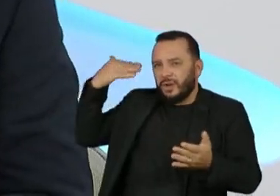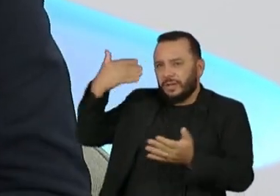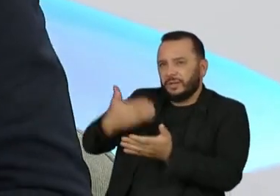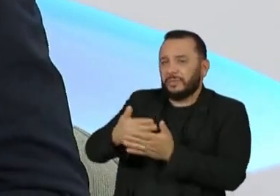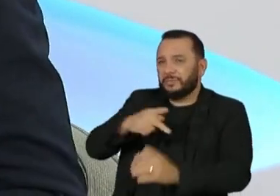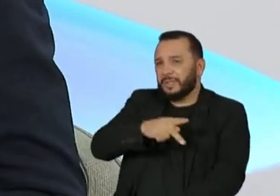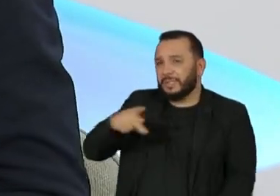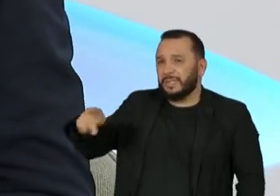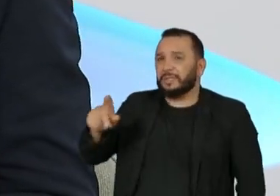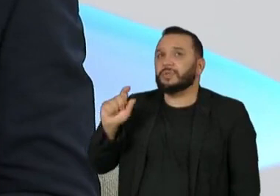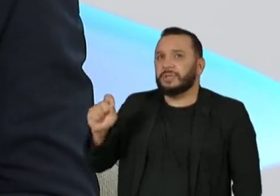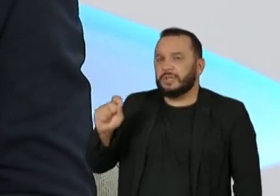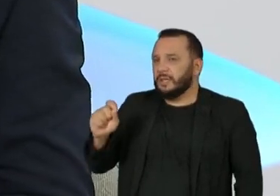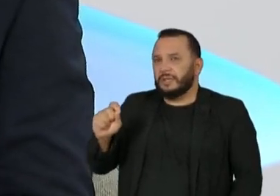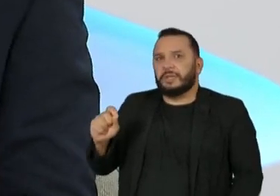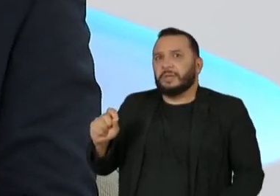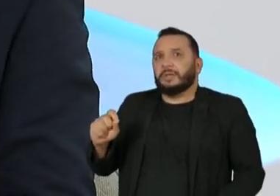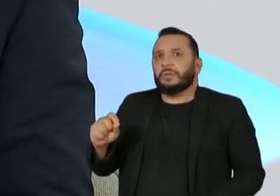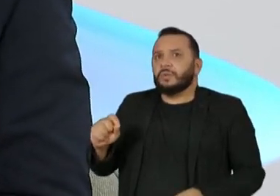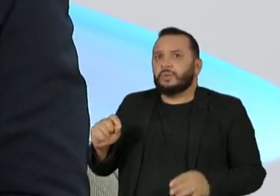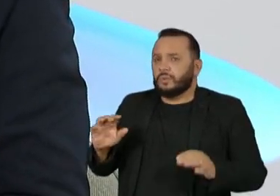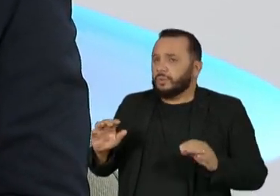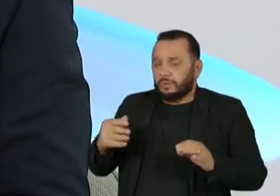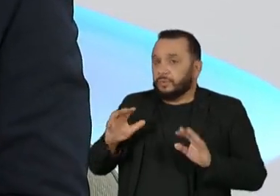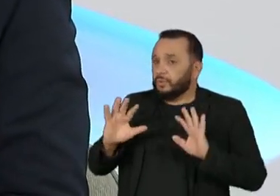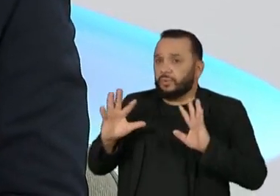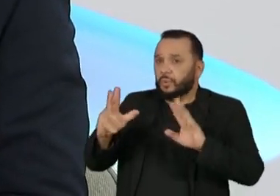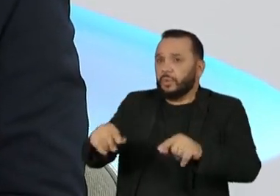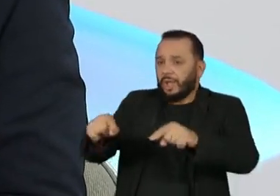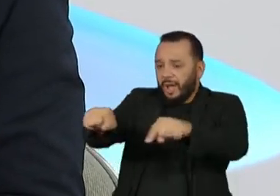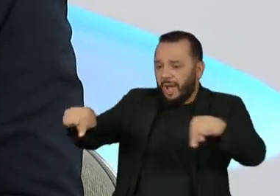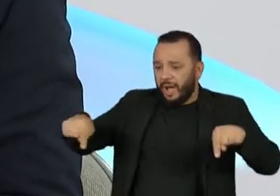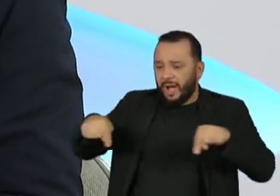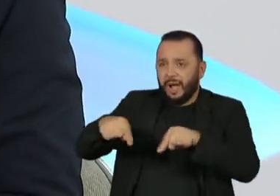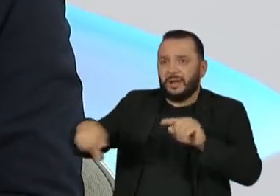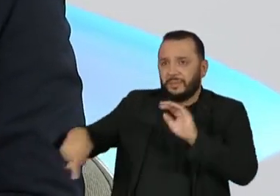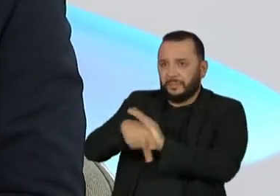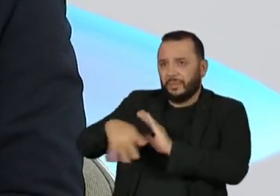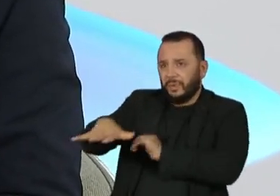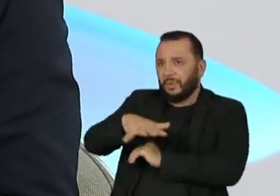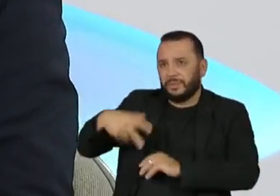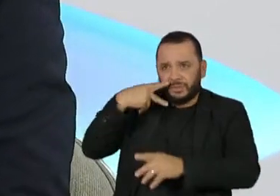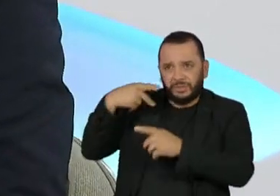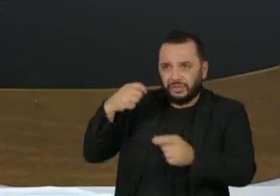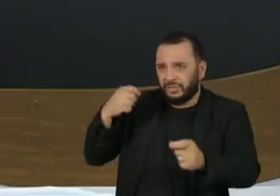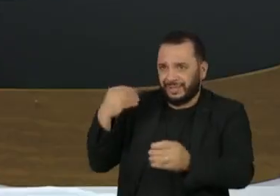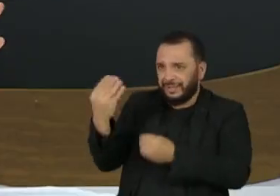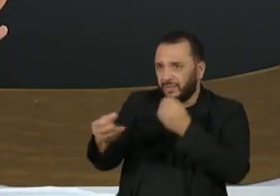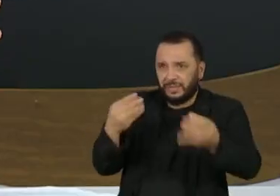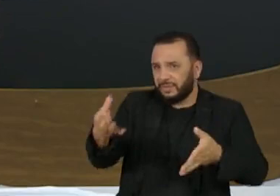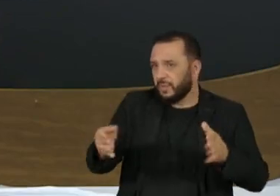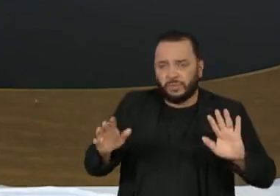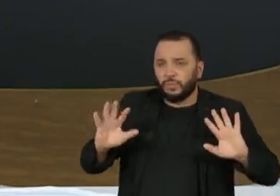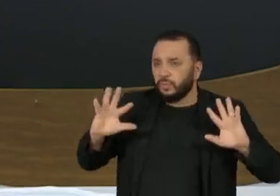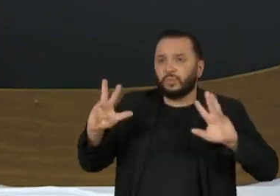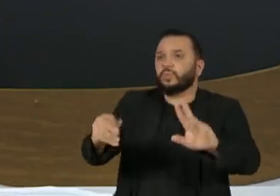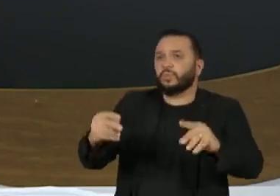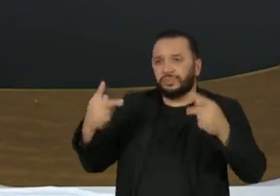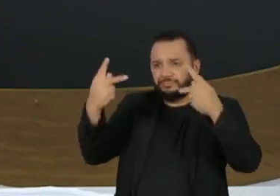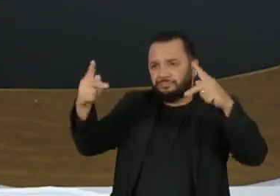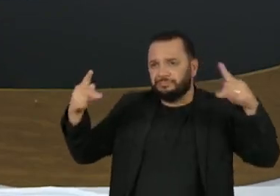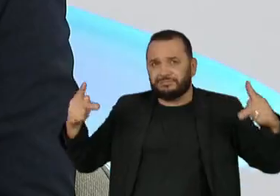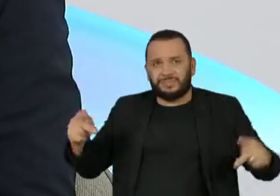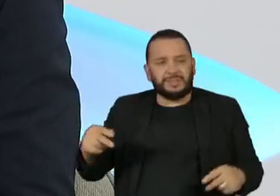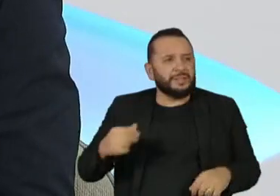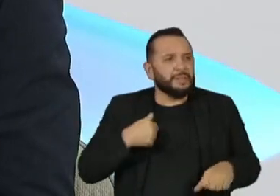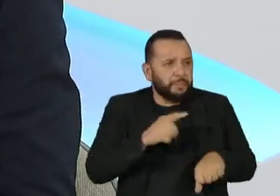zerou toda a demanda por regularização fundiária das comunidades tradicionais brasileiras. E sem levar em conta esse